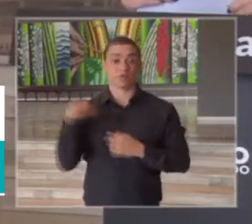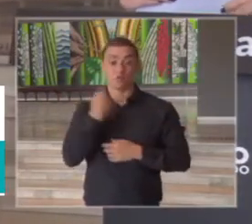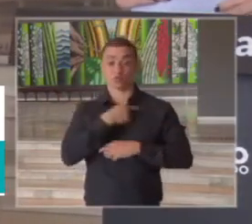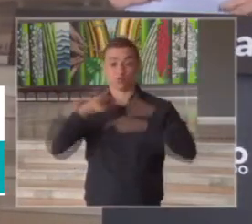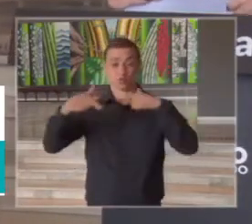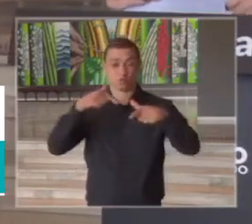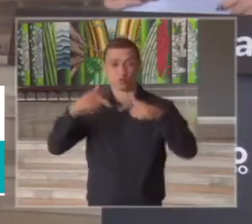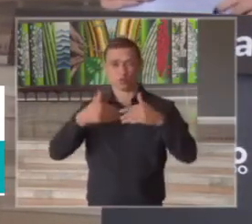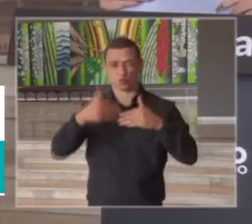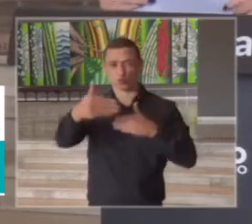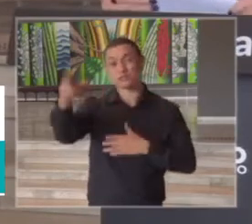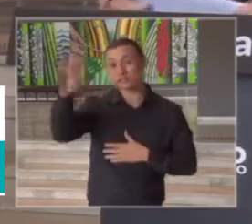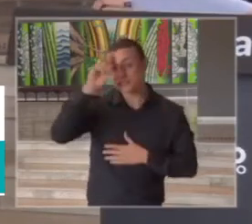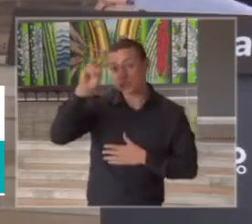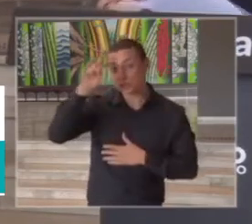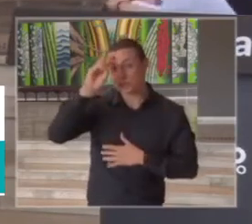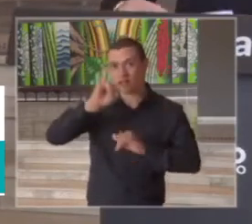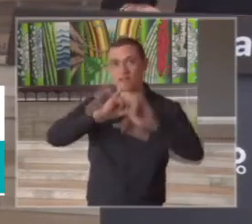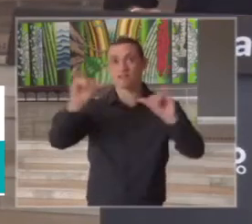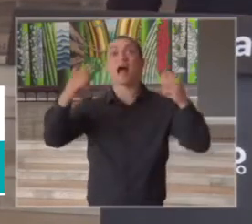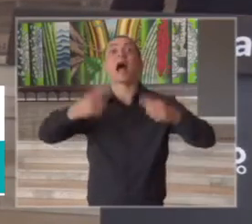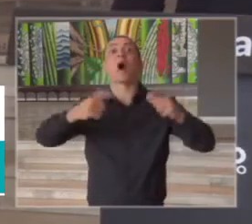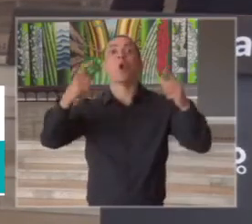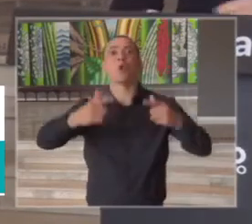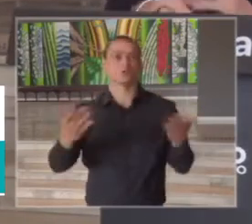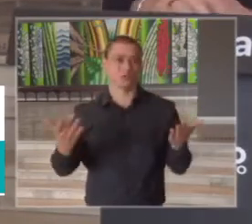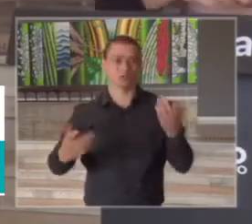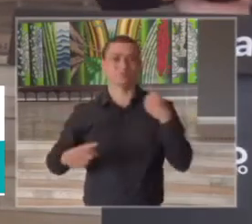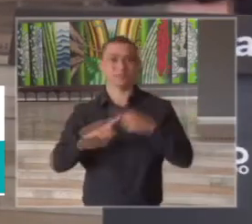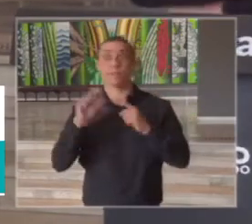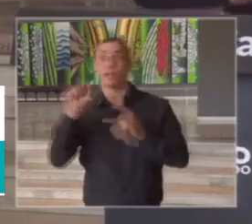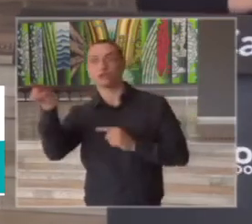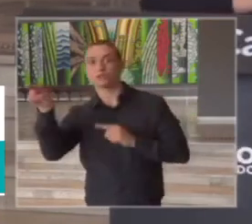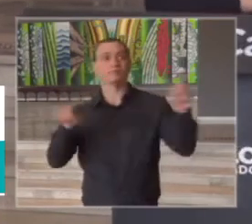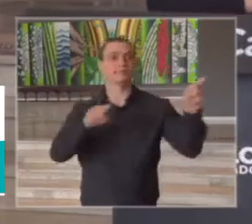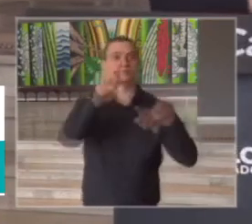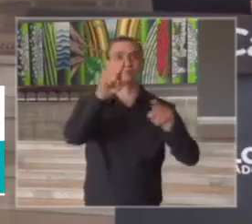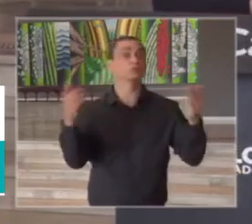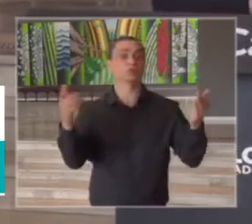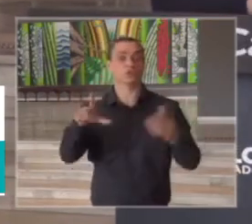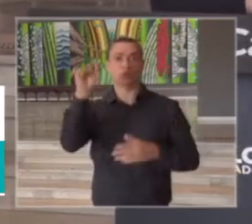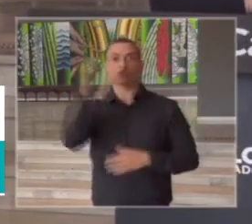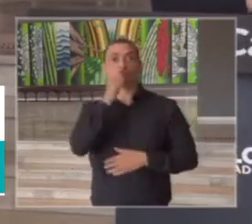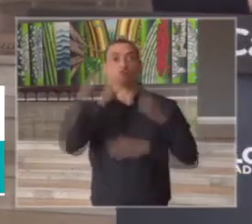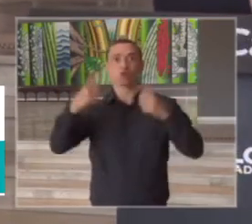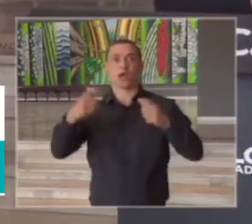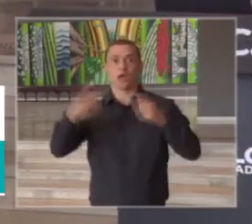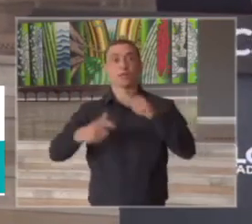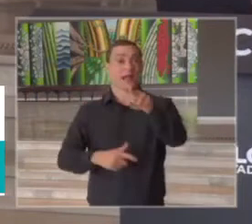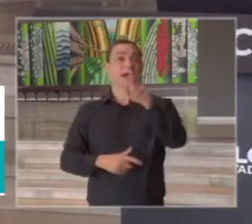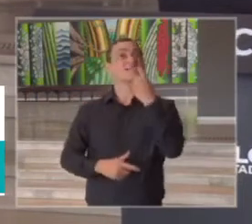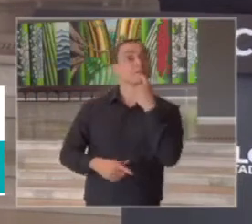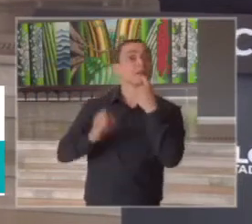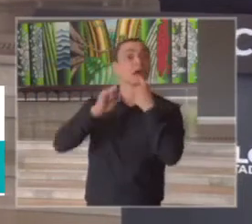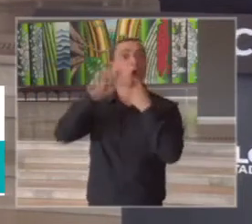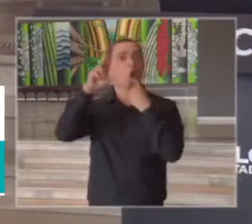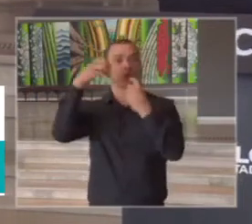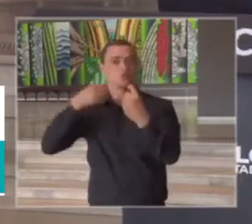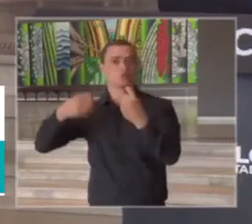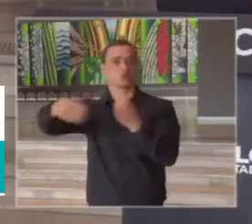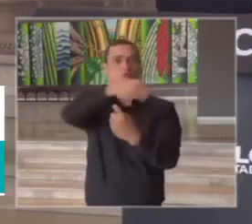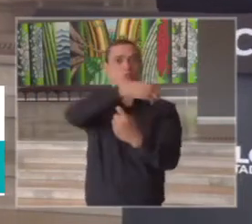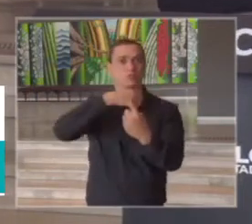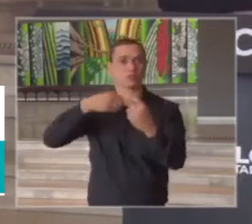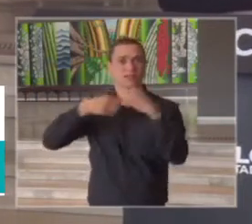anunciar na segunda-feira aonde serão esses leitos existem várias possibilidades em Campinas e em municípios vizinhos mas os